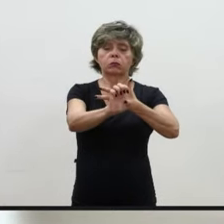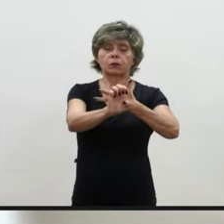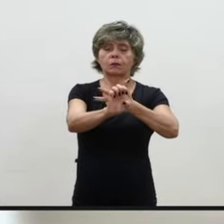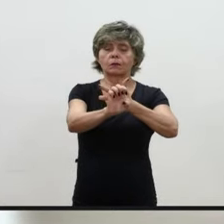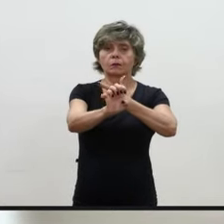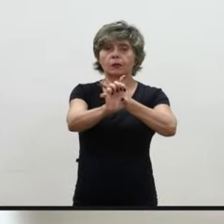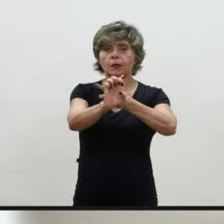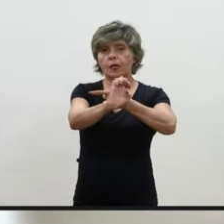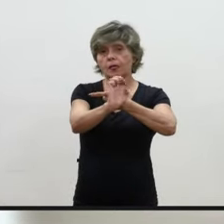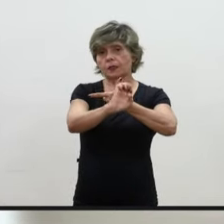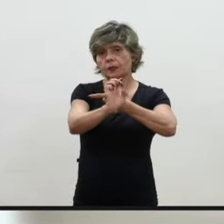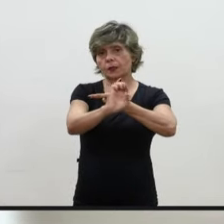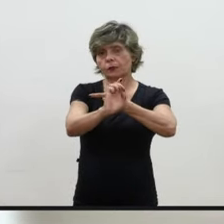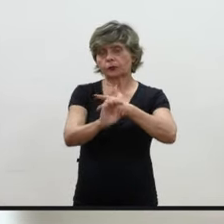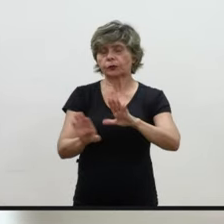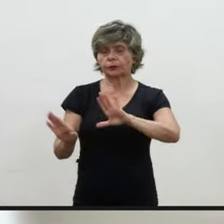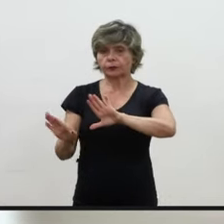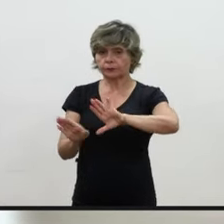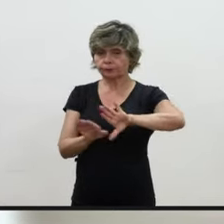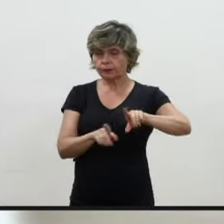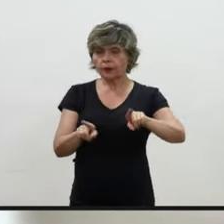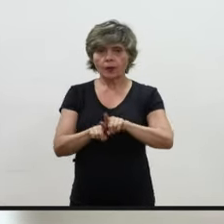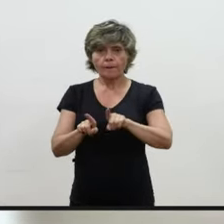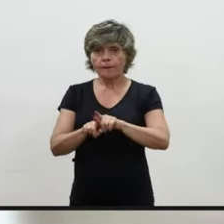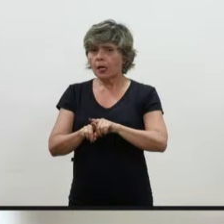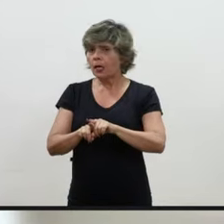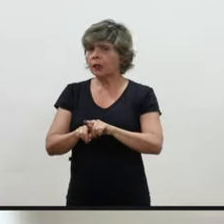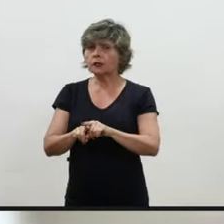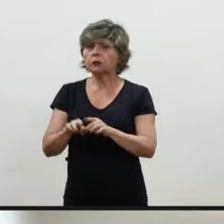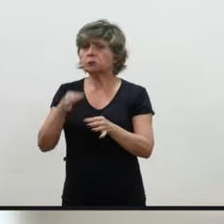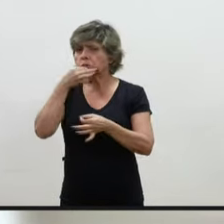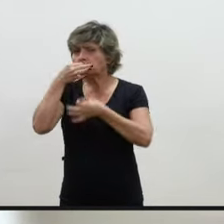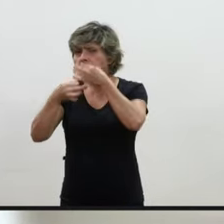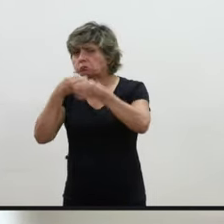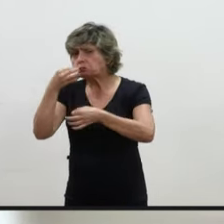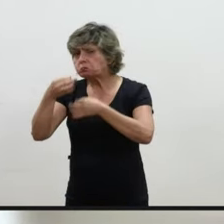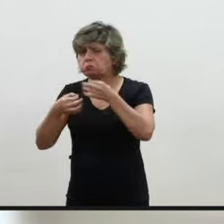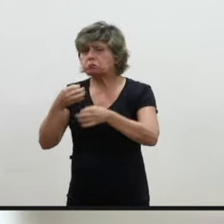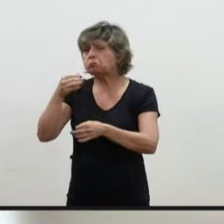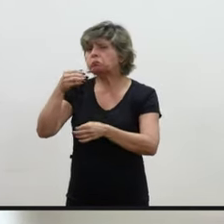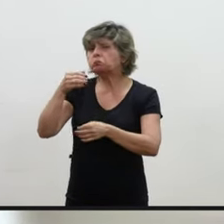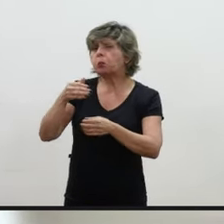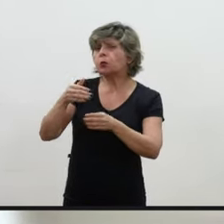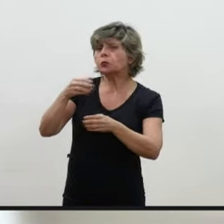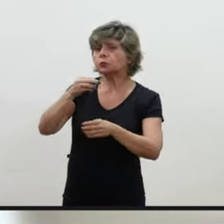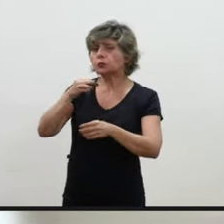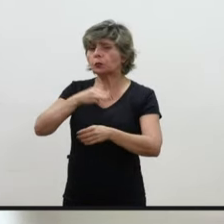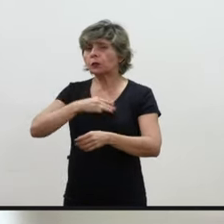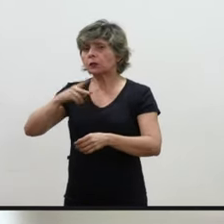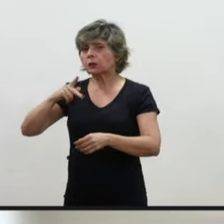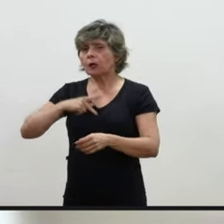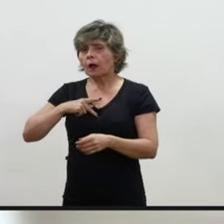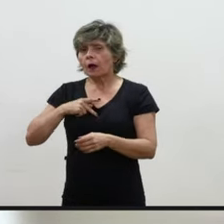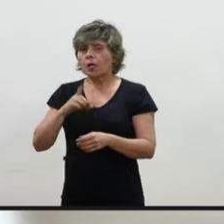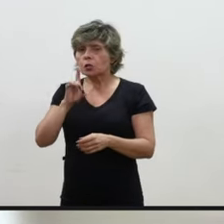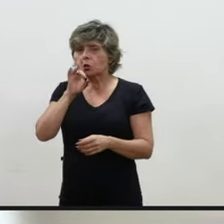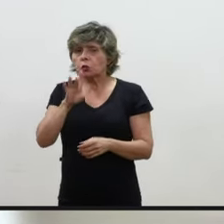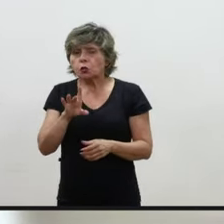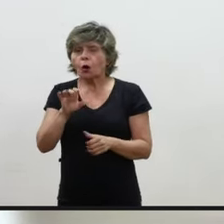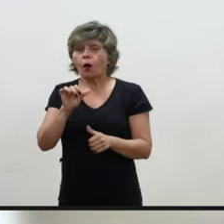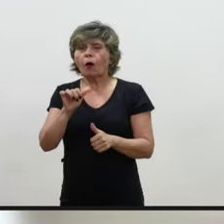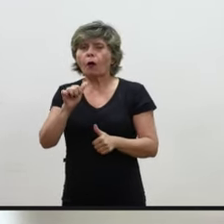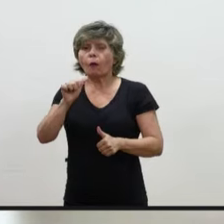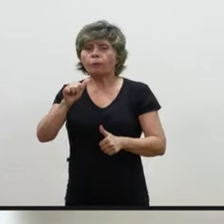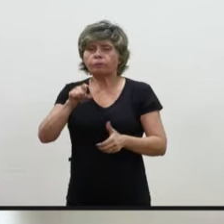Também não concordam com o argumento do Ministério Público de que, numa simples pesquisa na Folha de